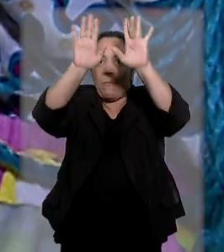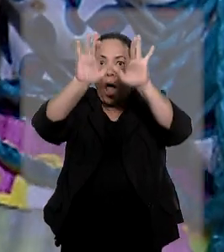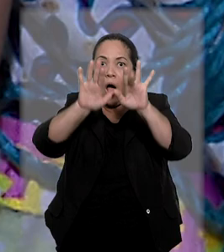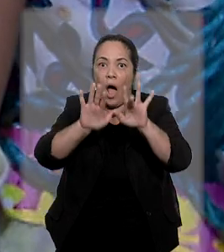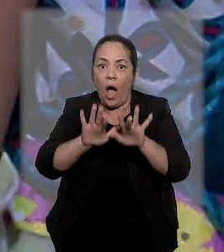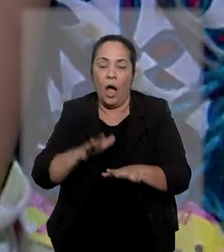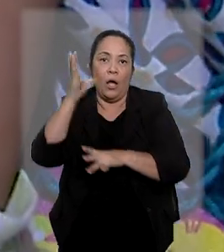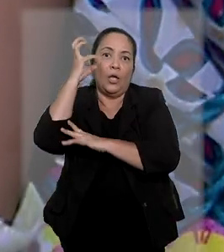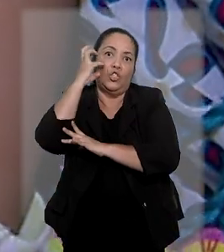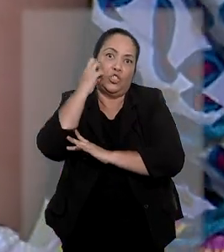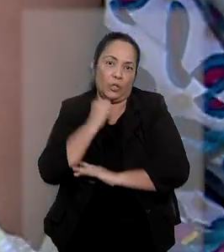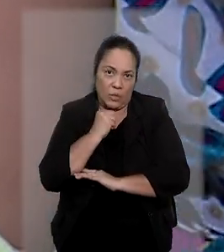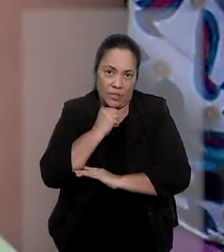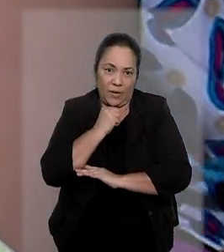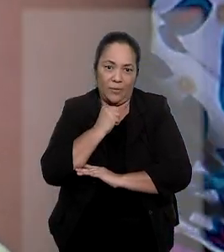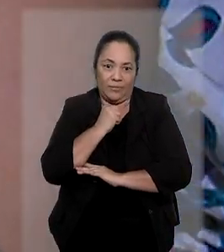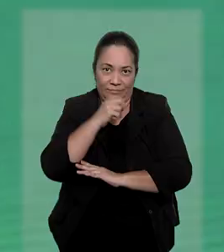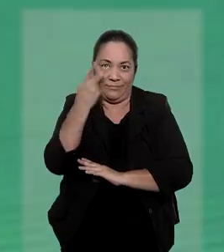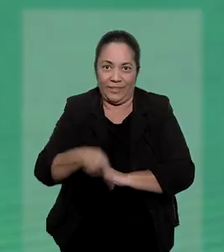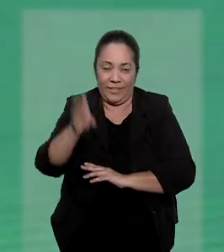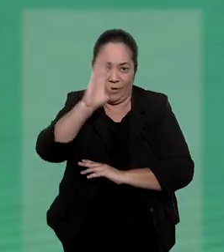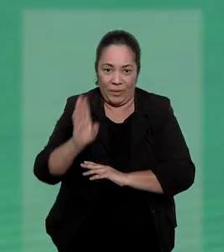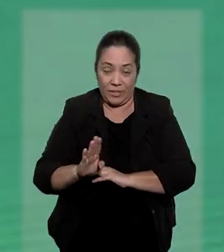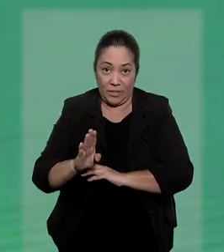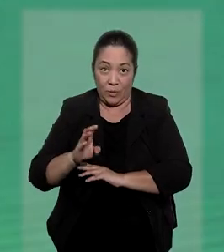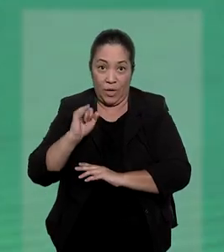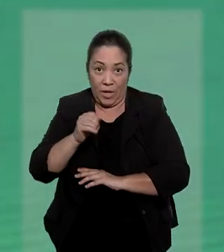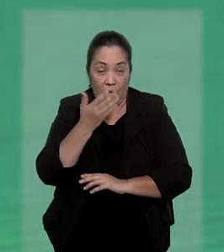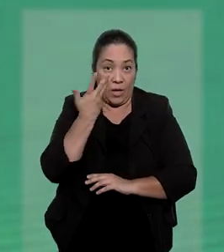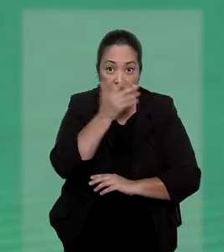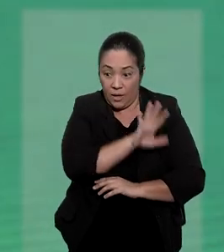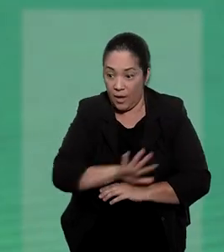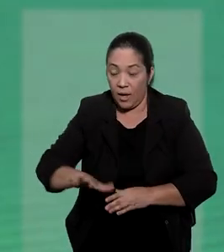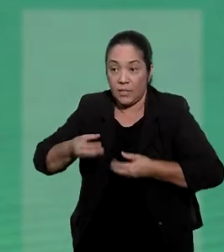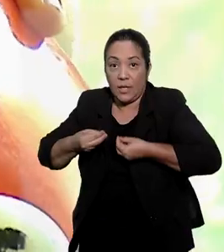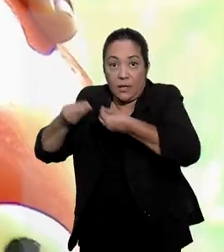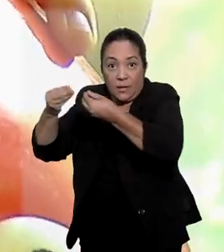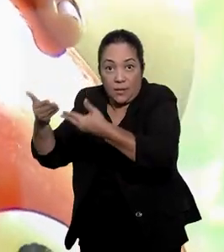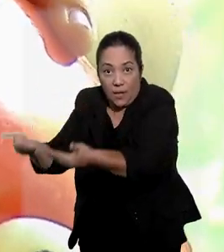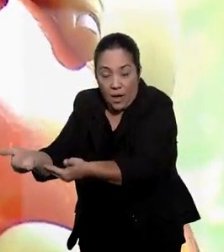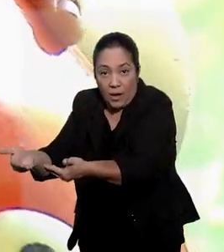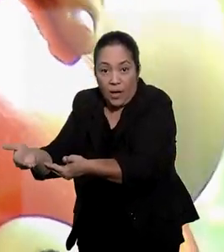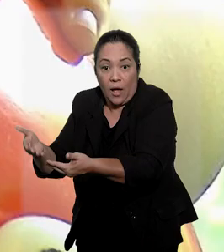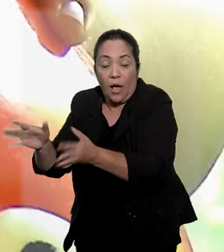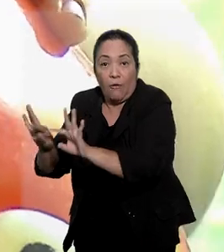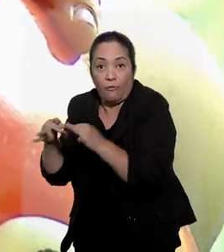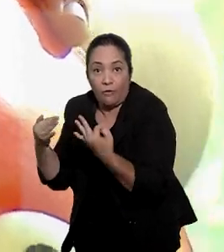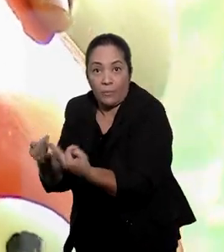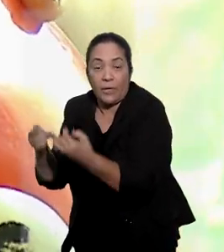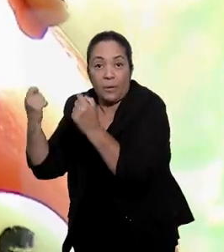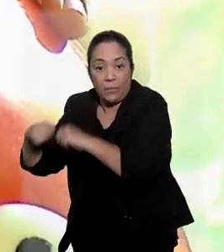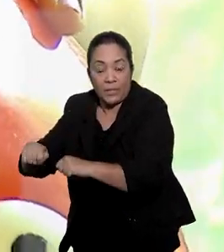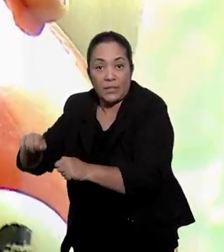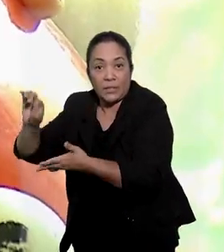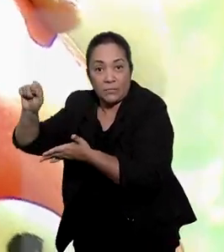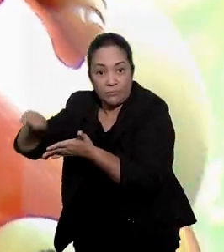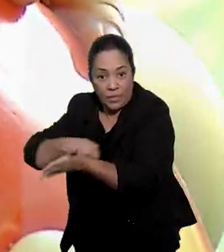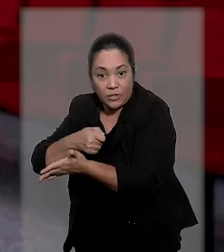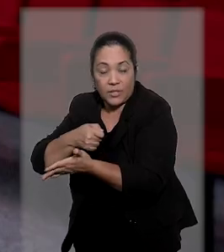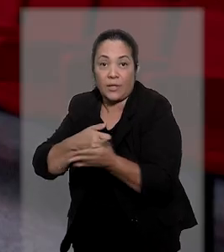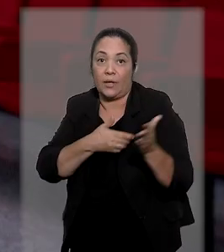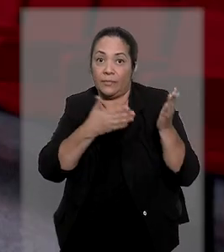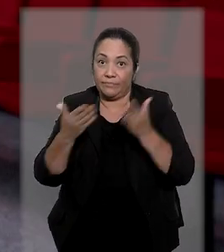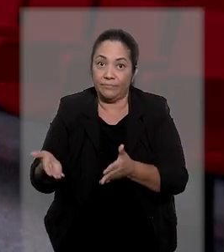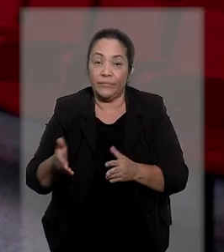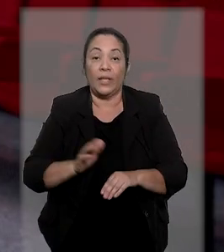dificulte a chamada adoção à brasileira, quando a criança é entregue a conhecidos ou parentes para ser registrada por eles.